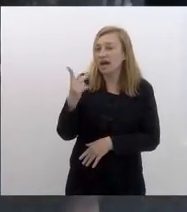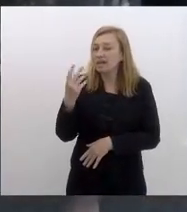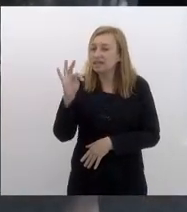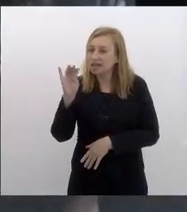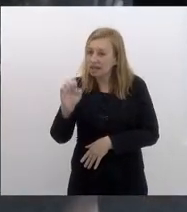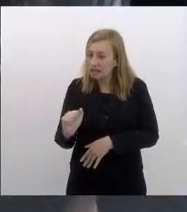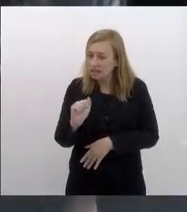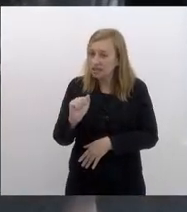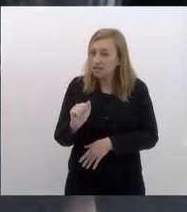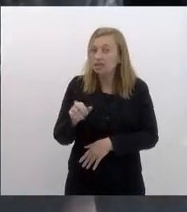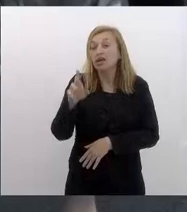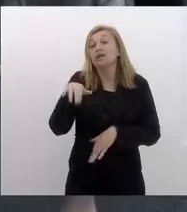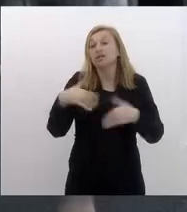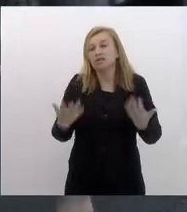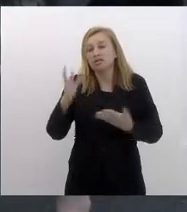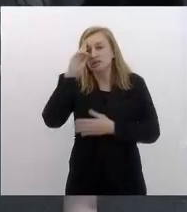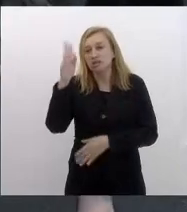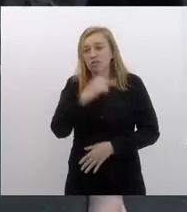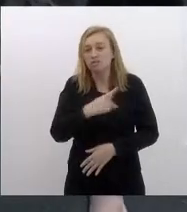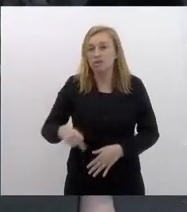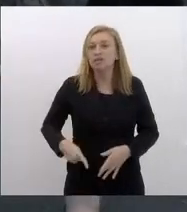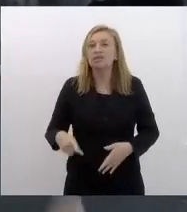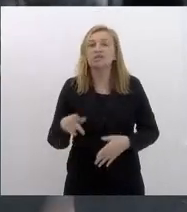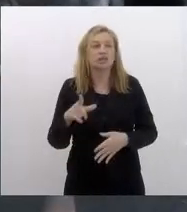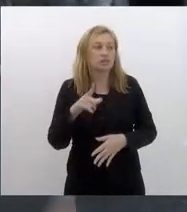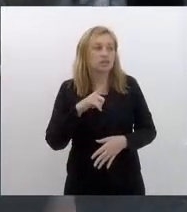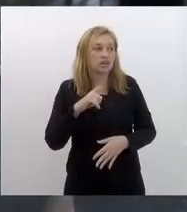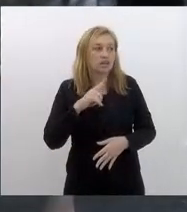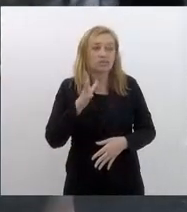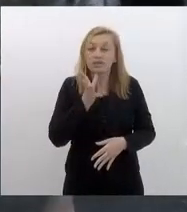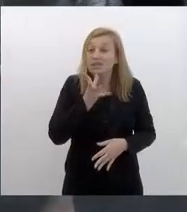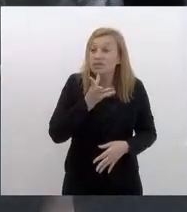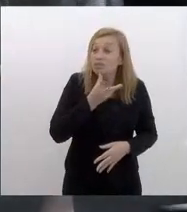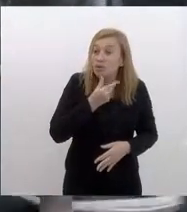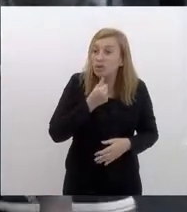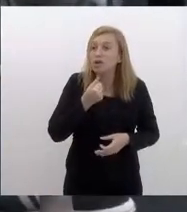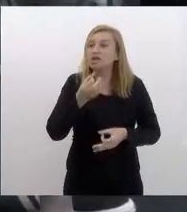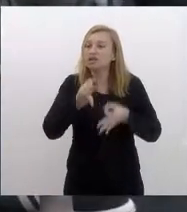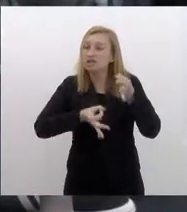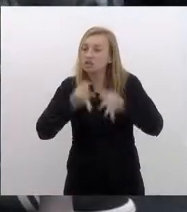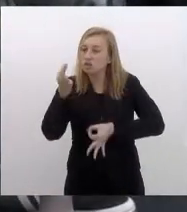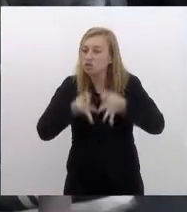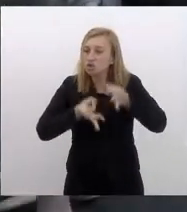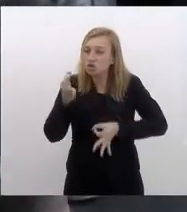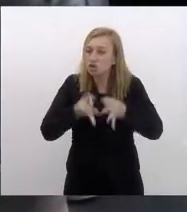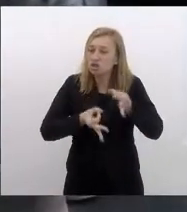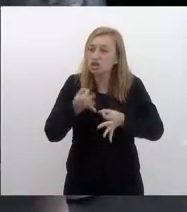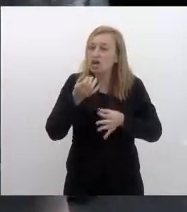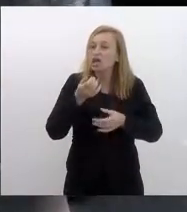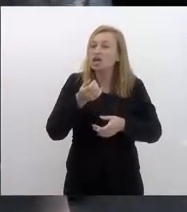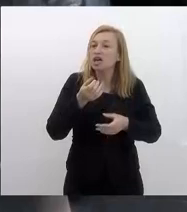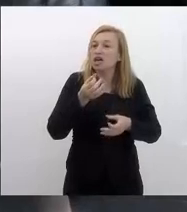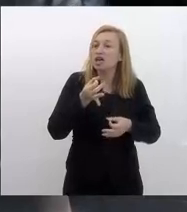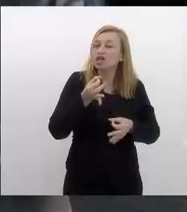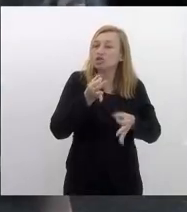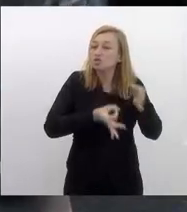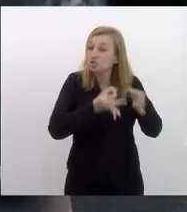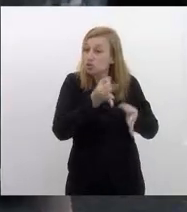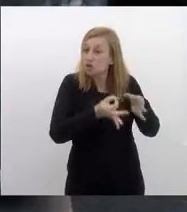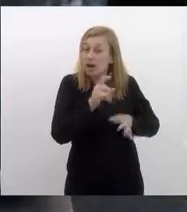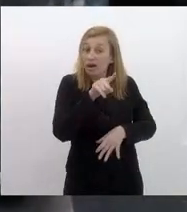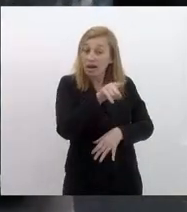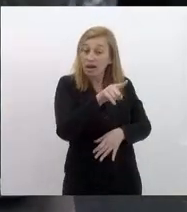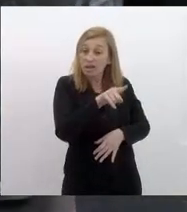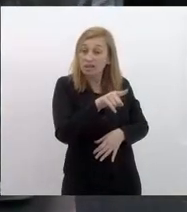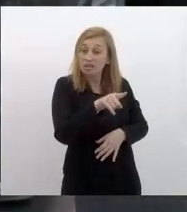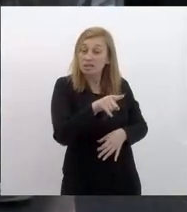entanto senhora presidenta há uma moresidade do poder judiciário em julgar esse que é um dos